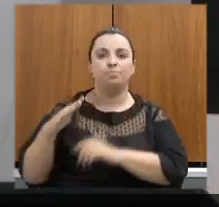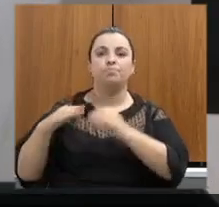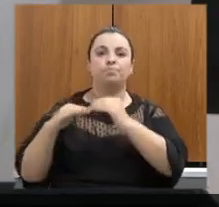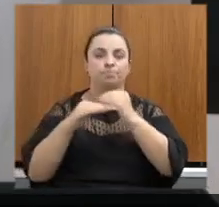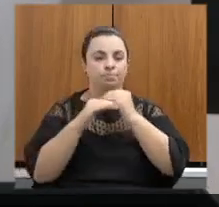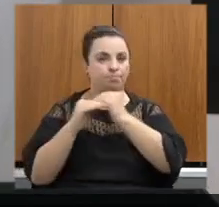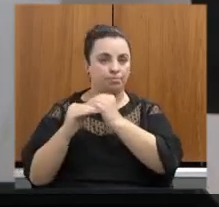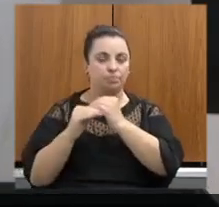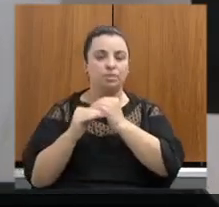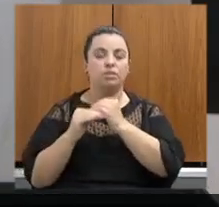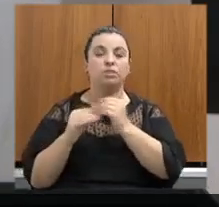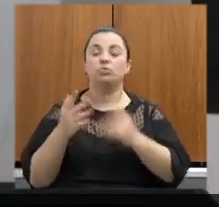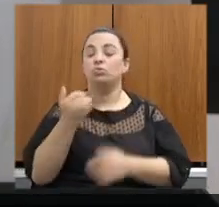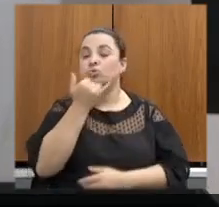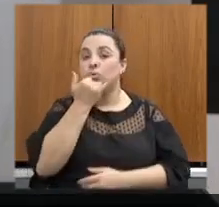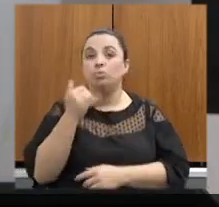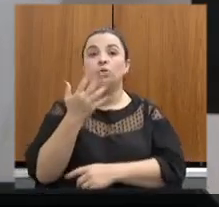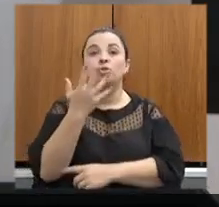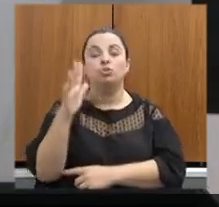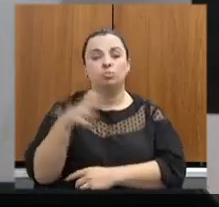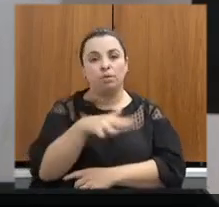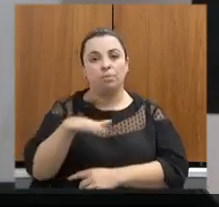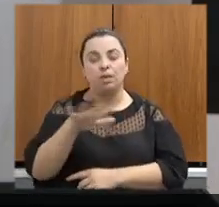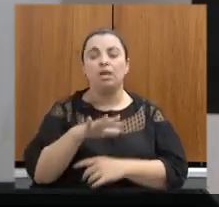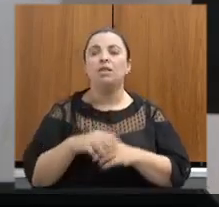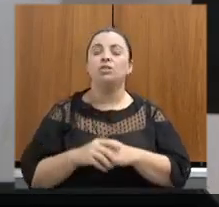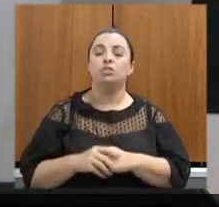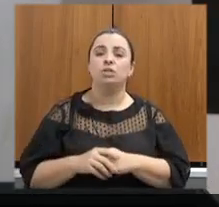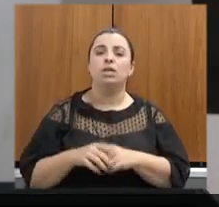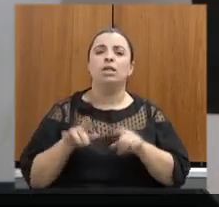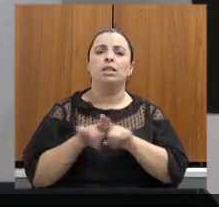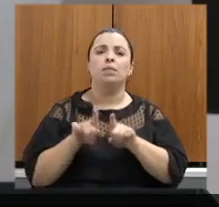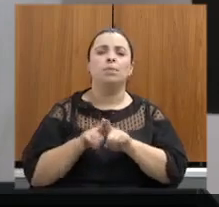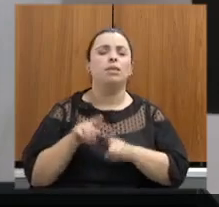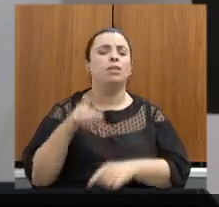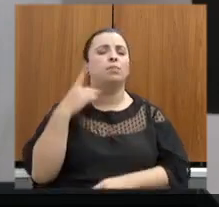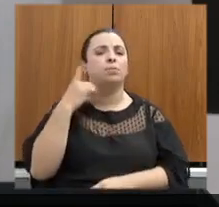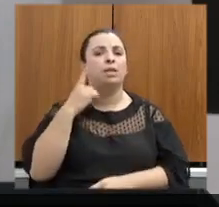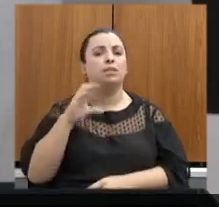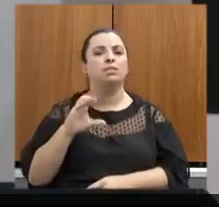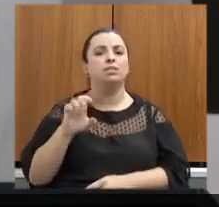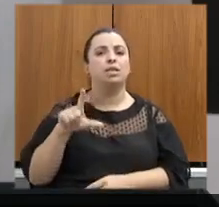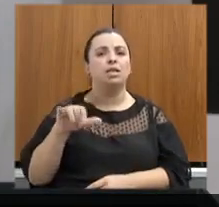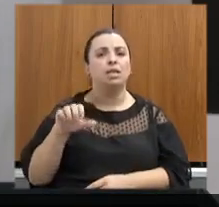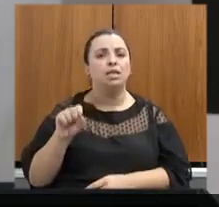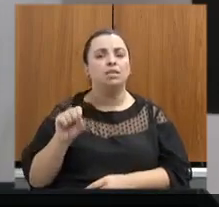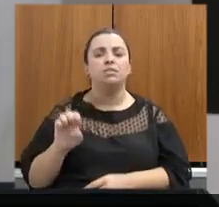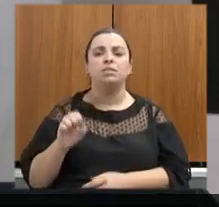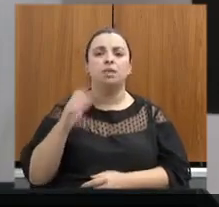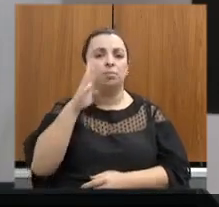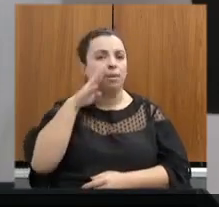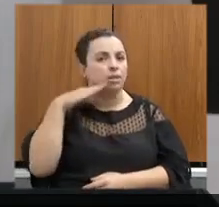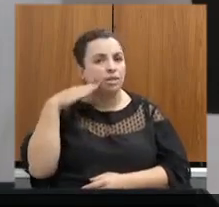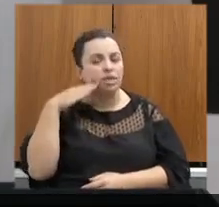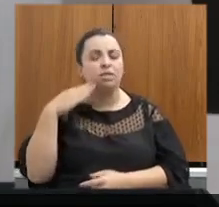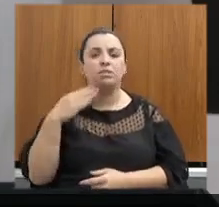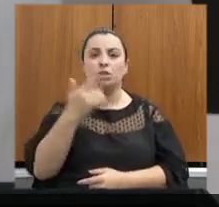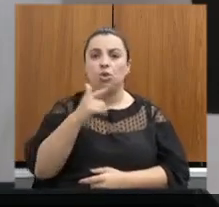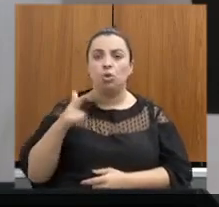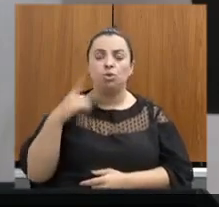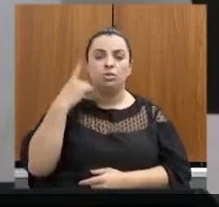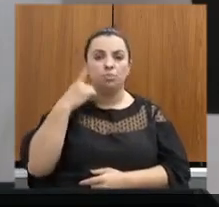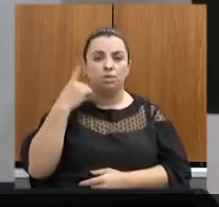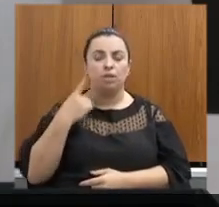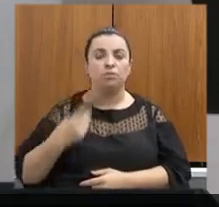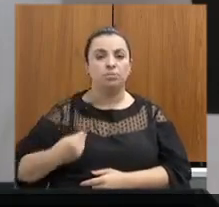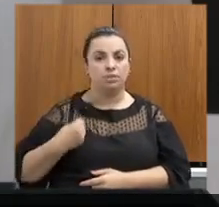Guilherme, deputada Celise Laviola, deputada Beatriz, aqui presentes, e também os deputados virtualmente